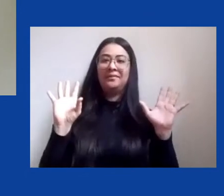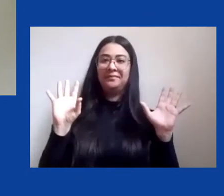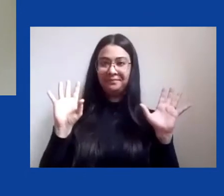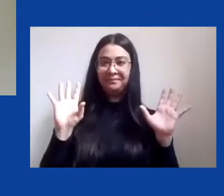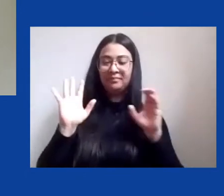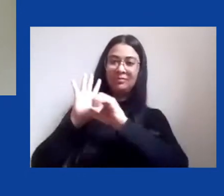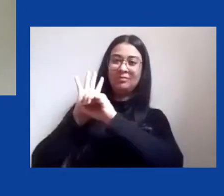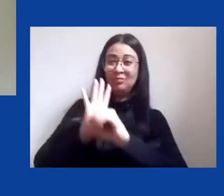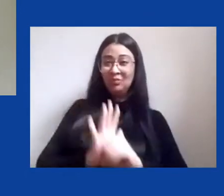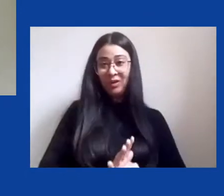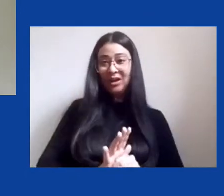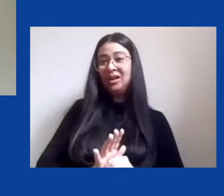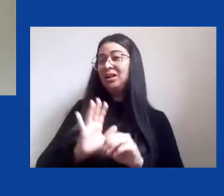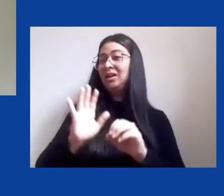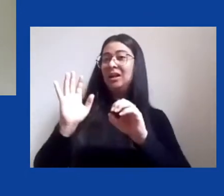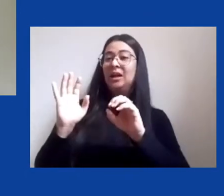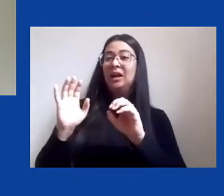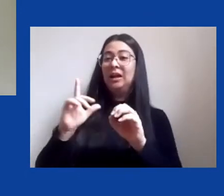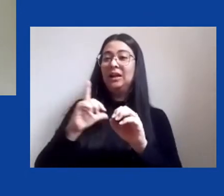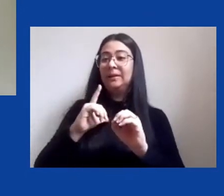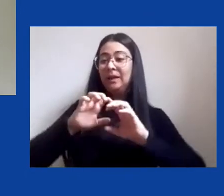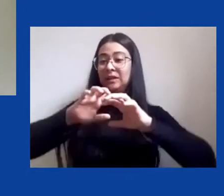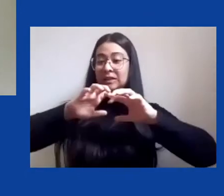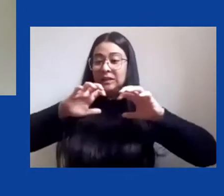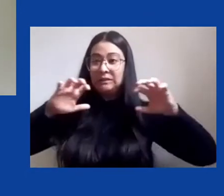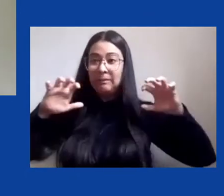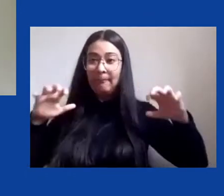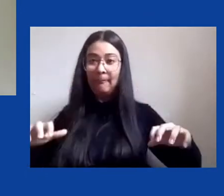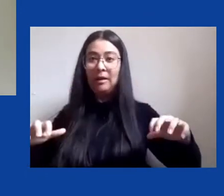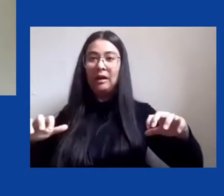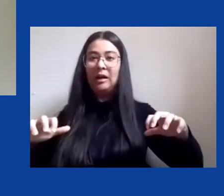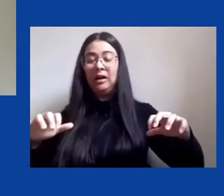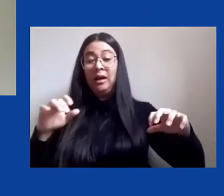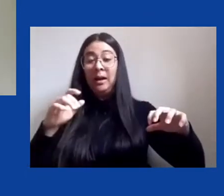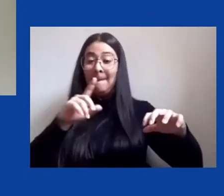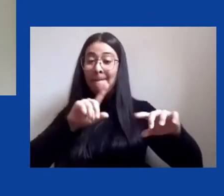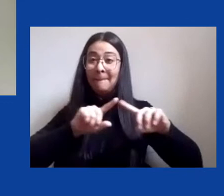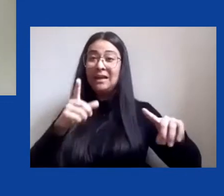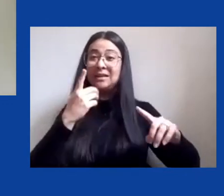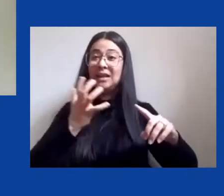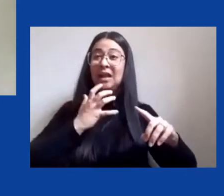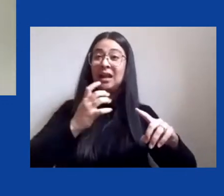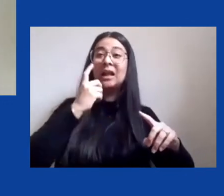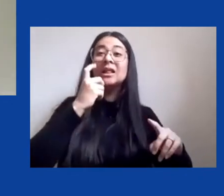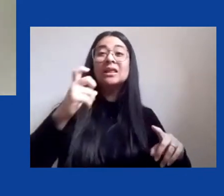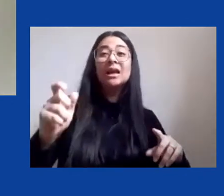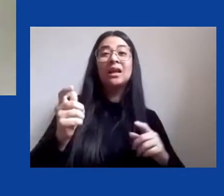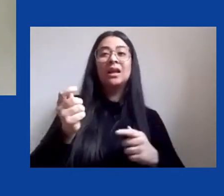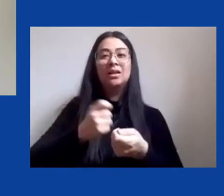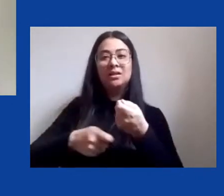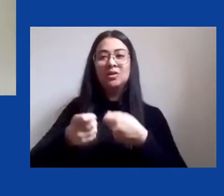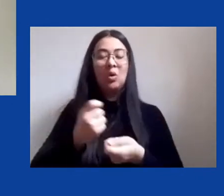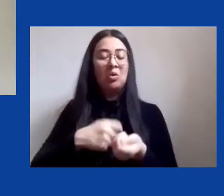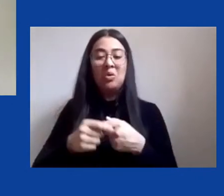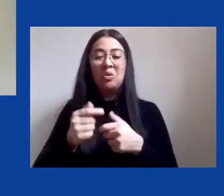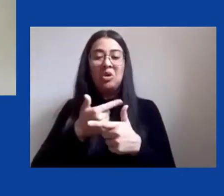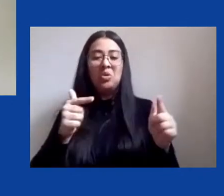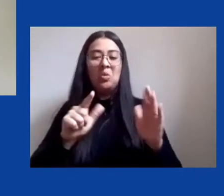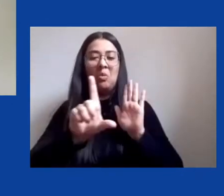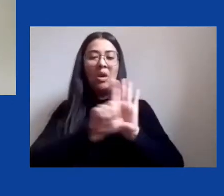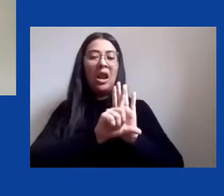laissez-faire da parte da sociedade civil e dos atores econômicos livre de quaisquer limites legais e ou amarras